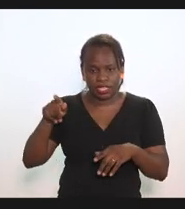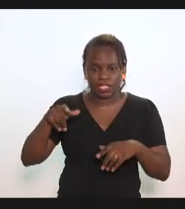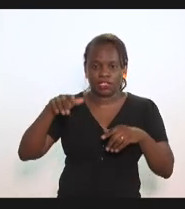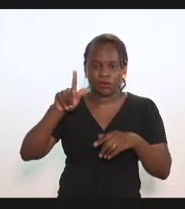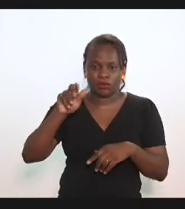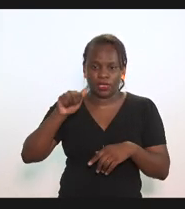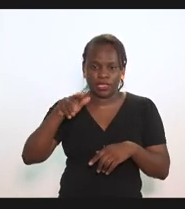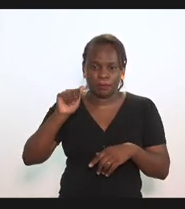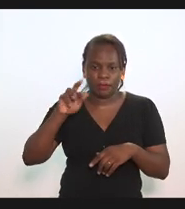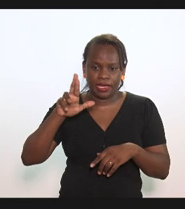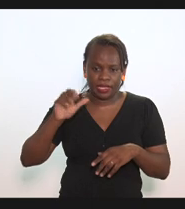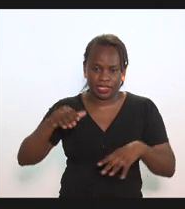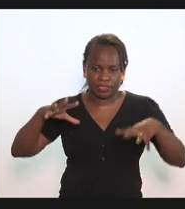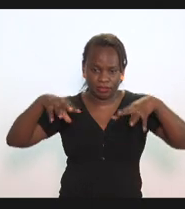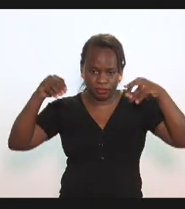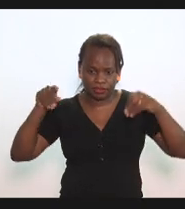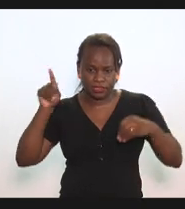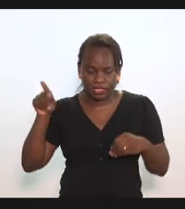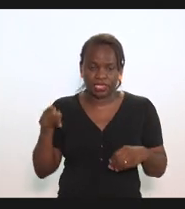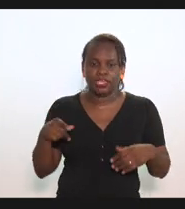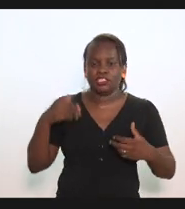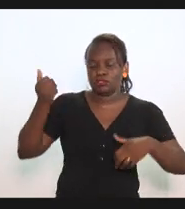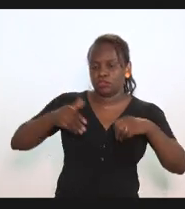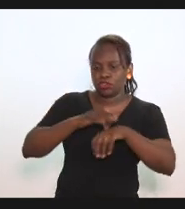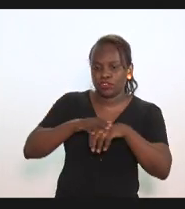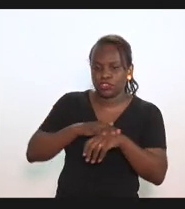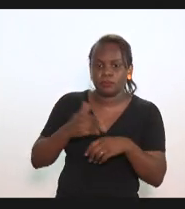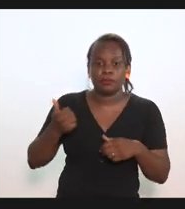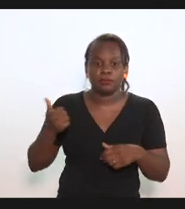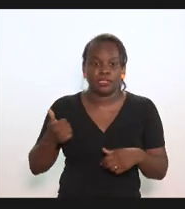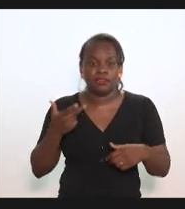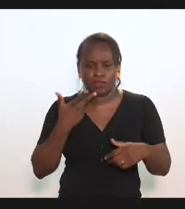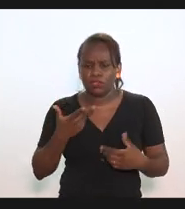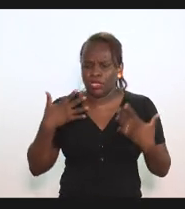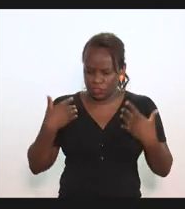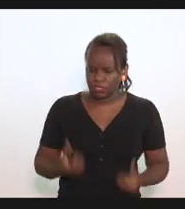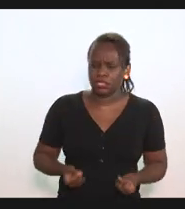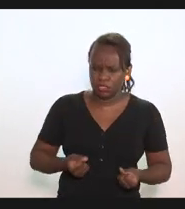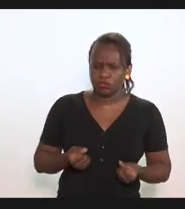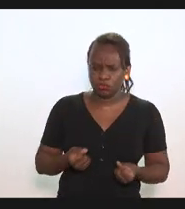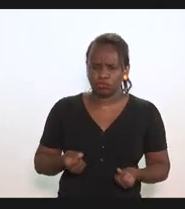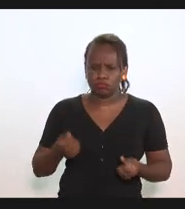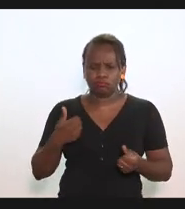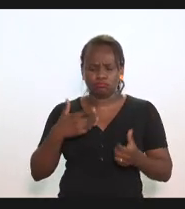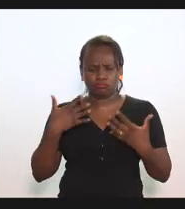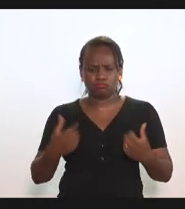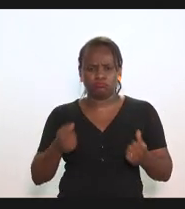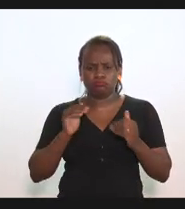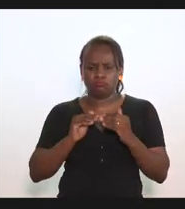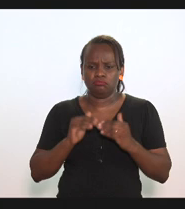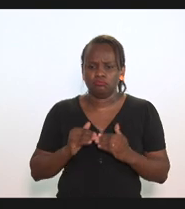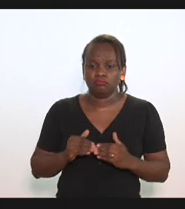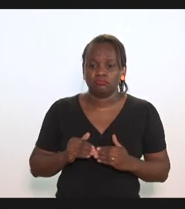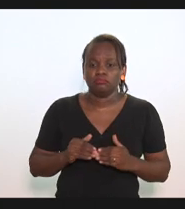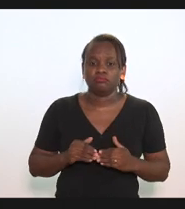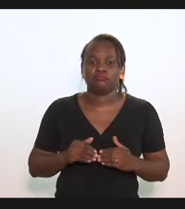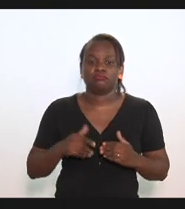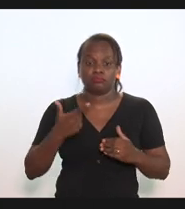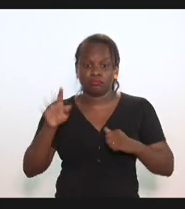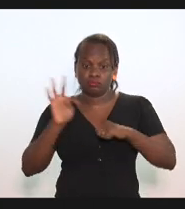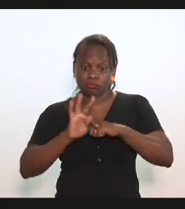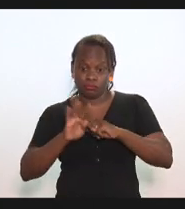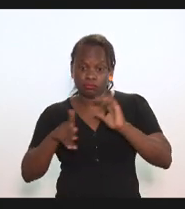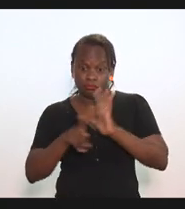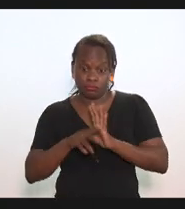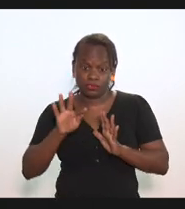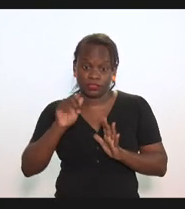conversamos sobre o tema ele num primeiro momento se manifestou de pronto favorável outros técnicos da